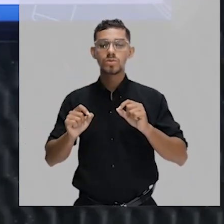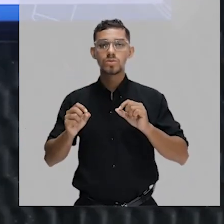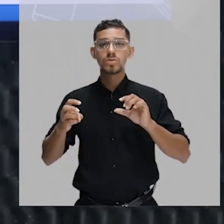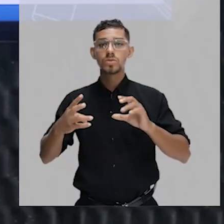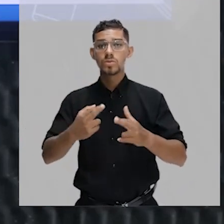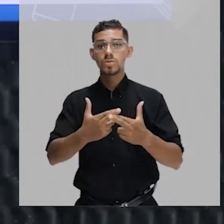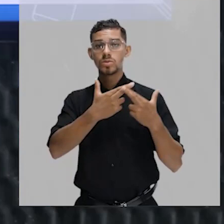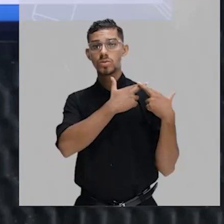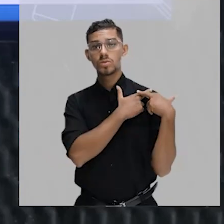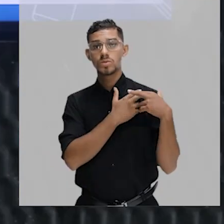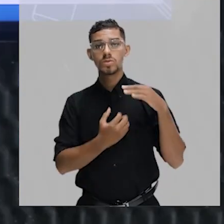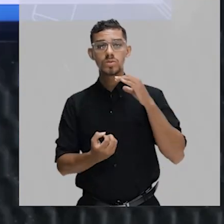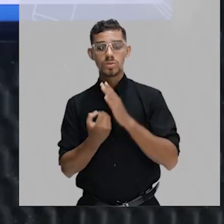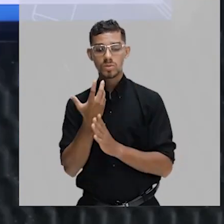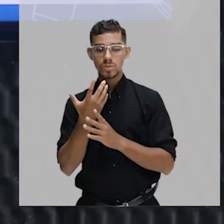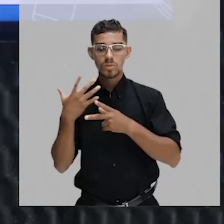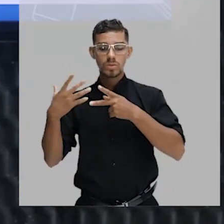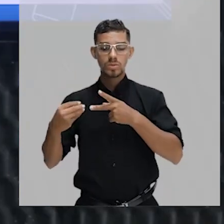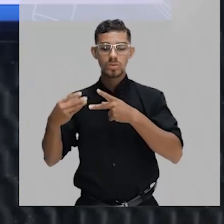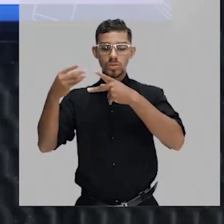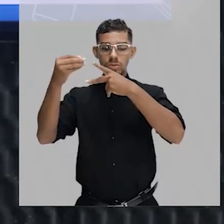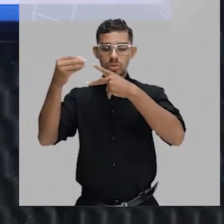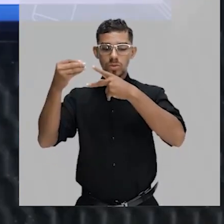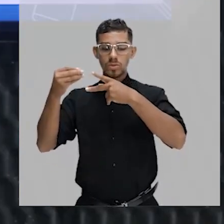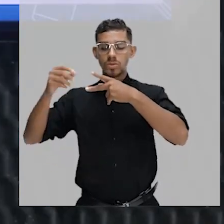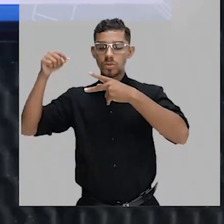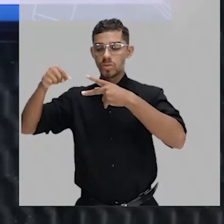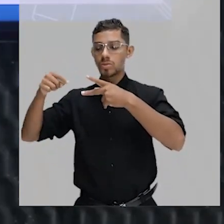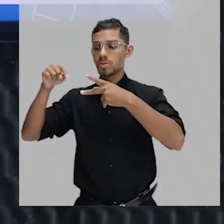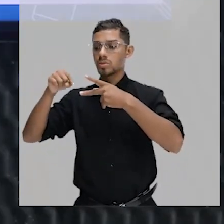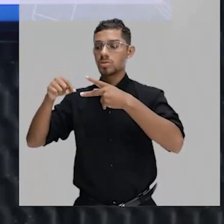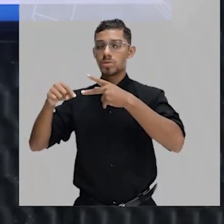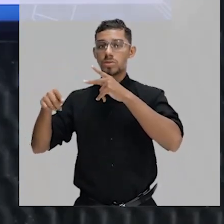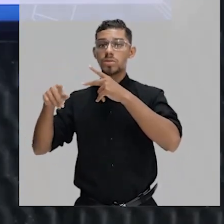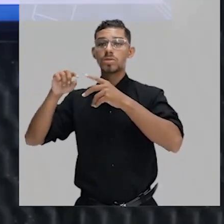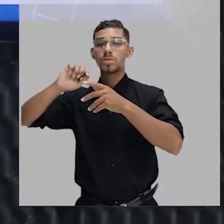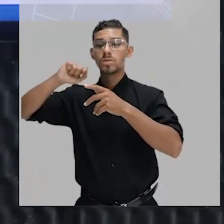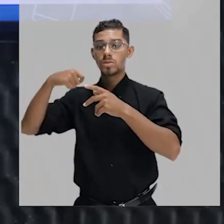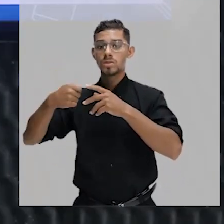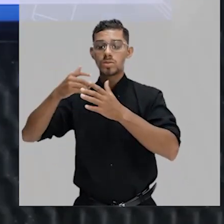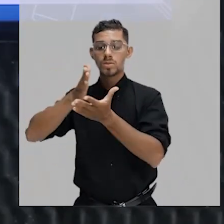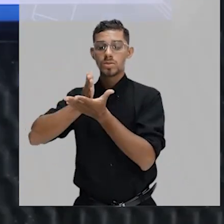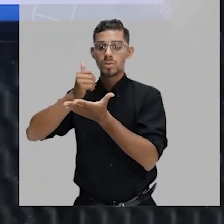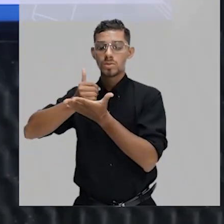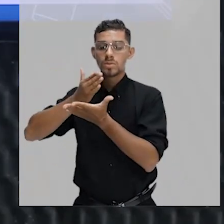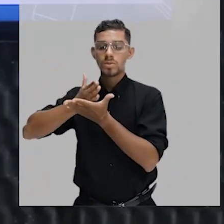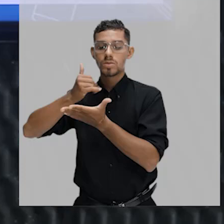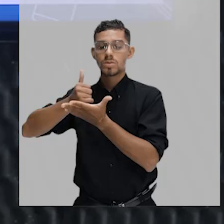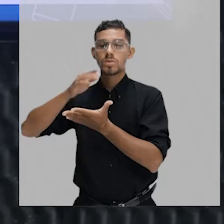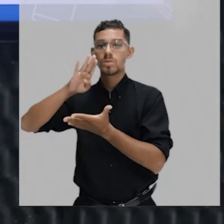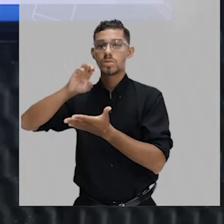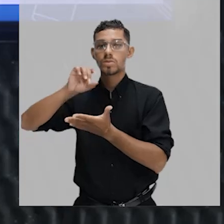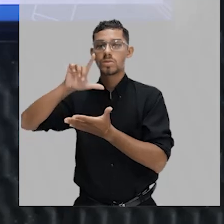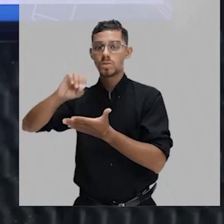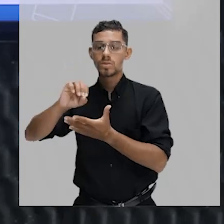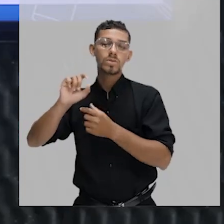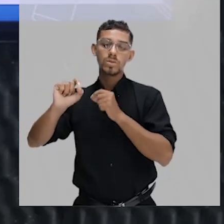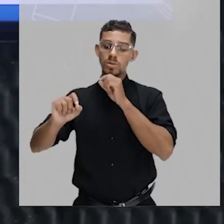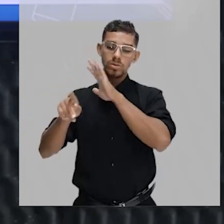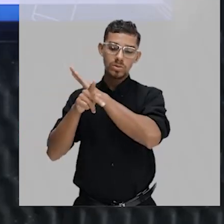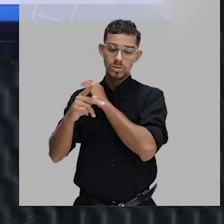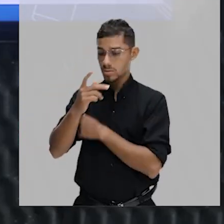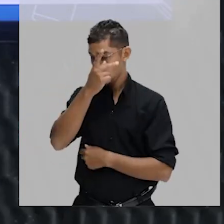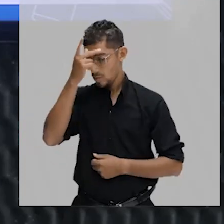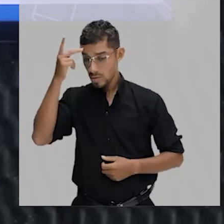proteína. Essa proteína seria o bolo, na minha comparação. Então, esse cozinheiro que vai produzir este bolo,